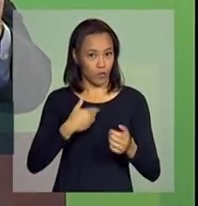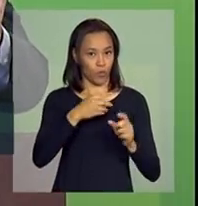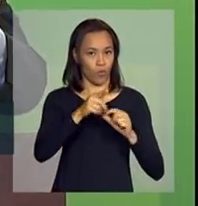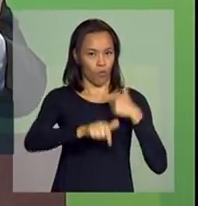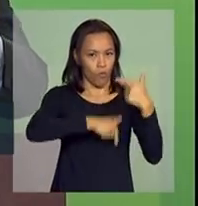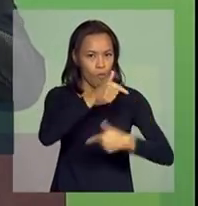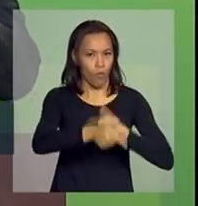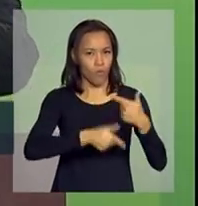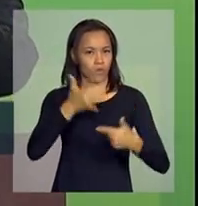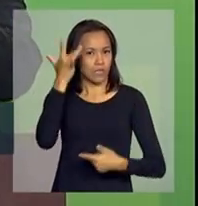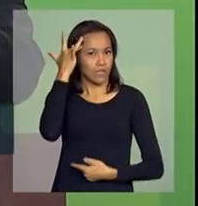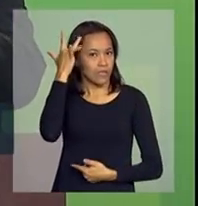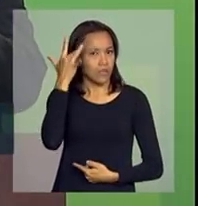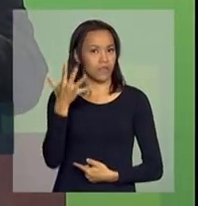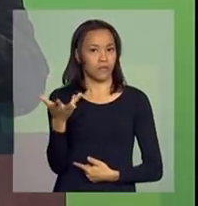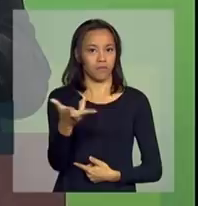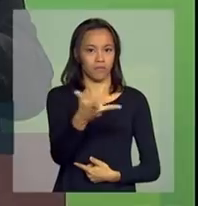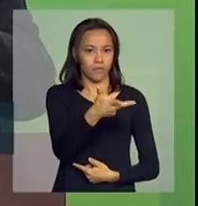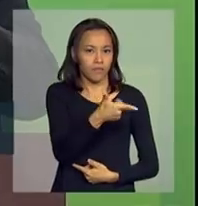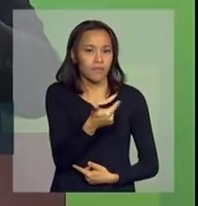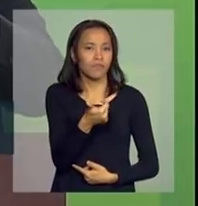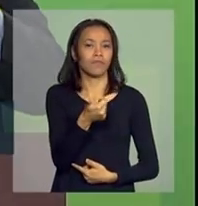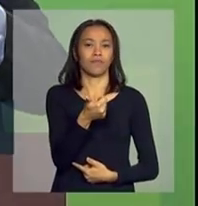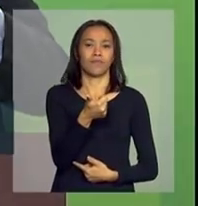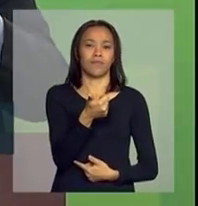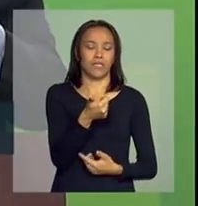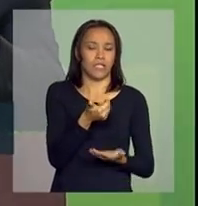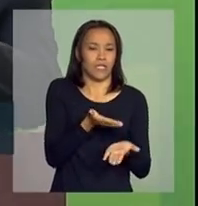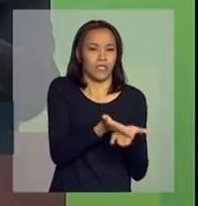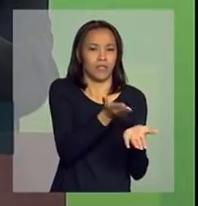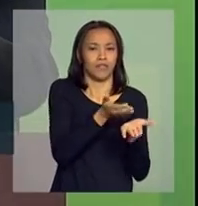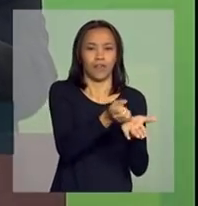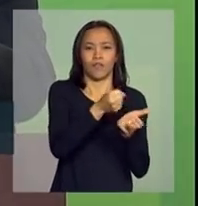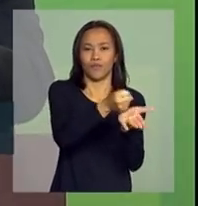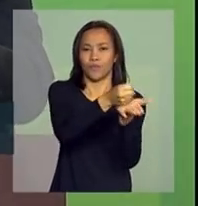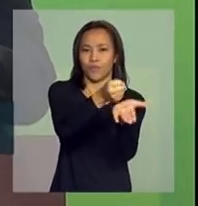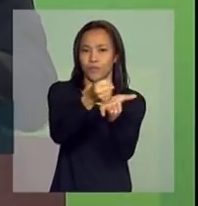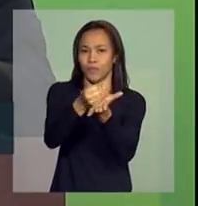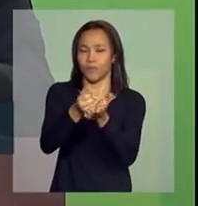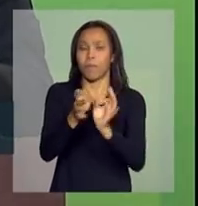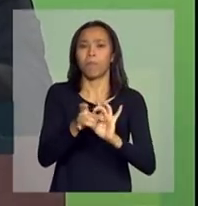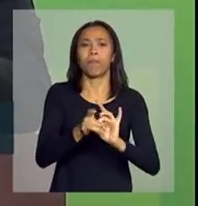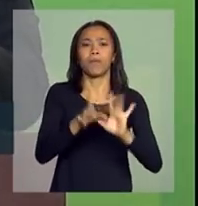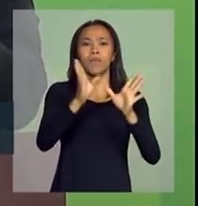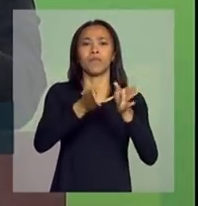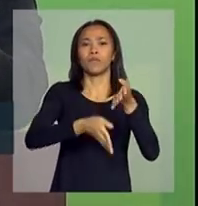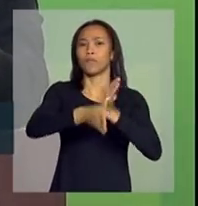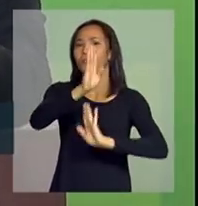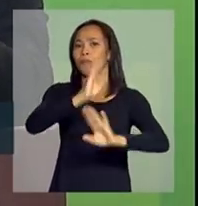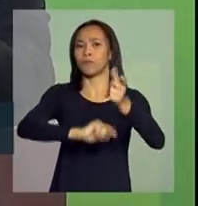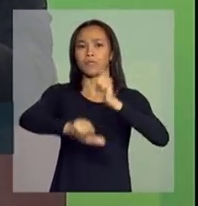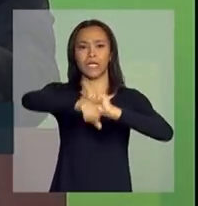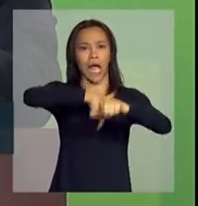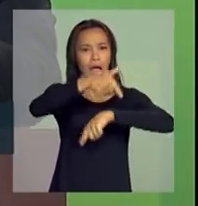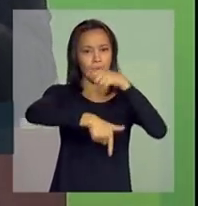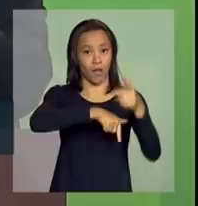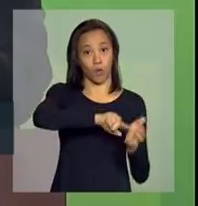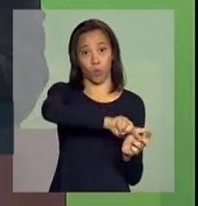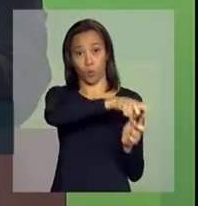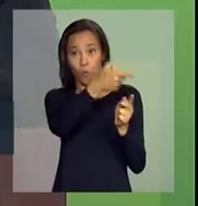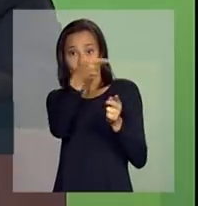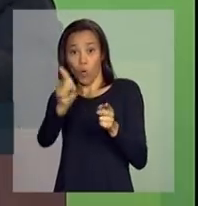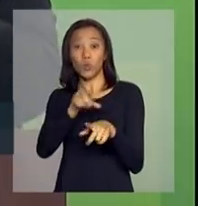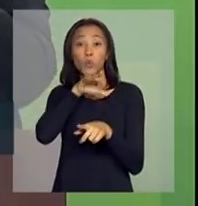é aquele que lubrifica as artérias, permitindo o fluxo. O ruim é aquele que